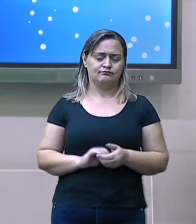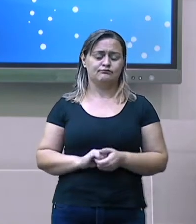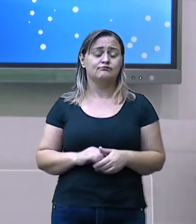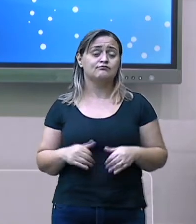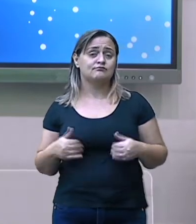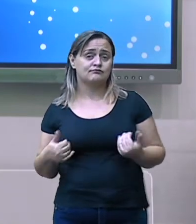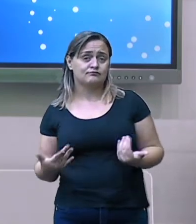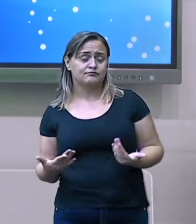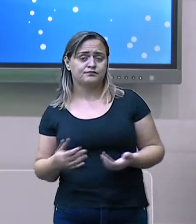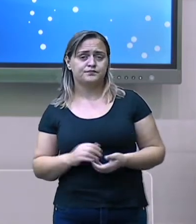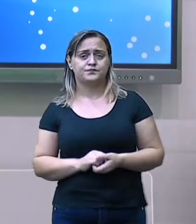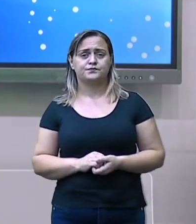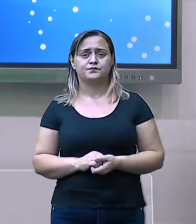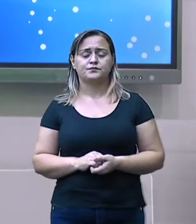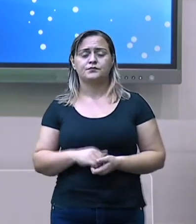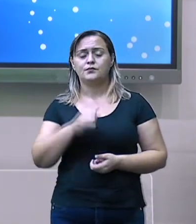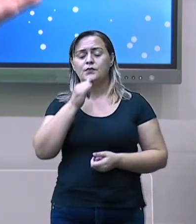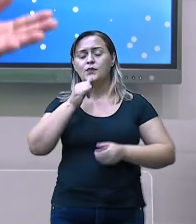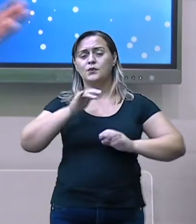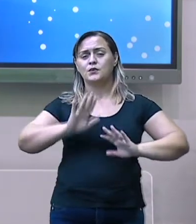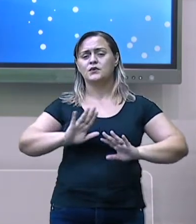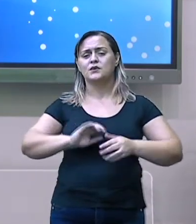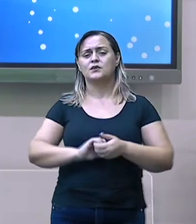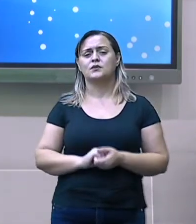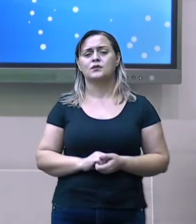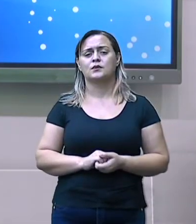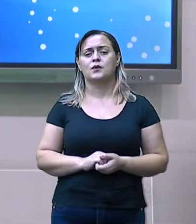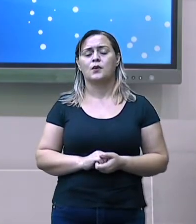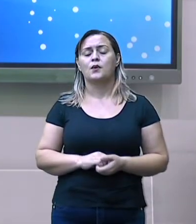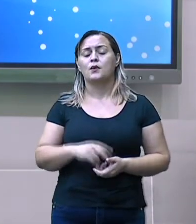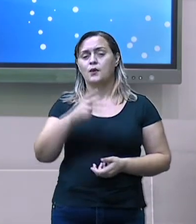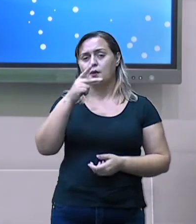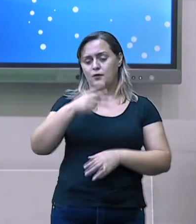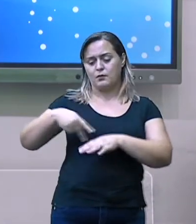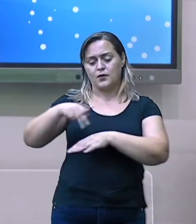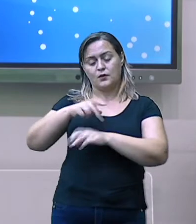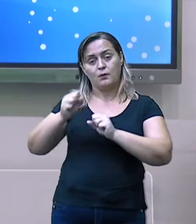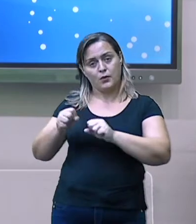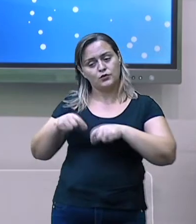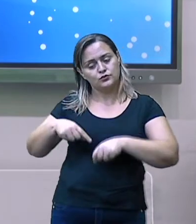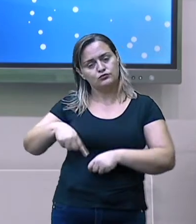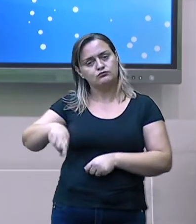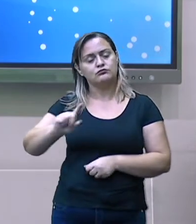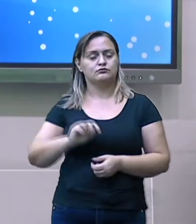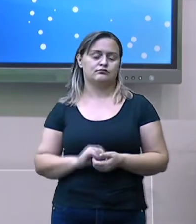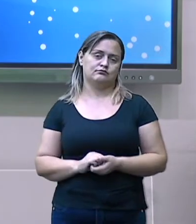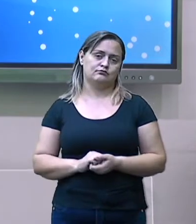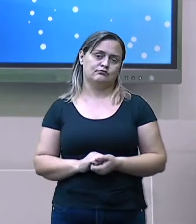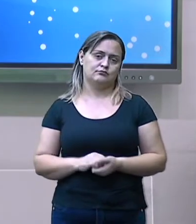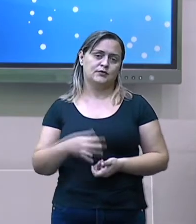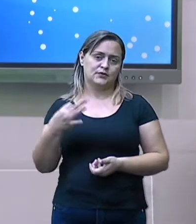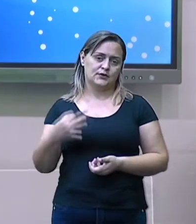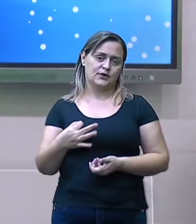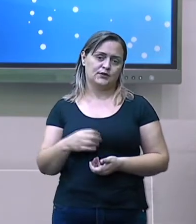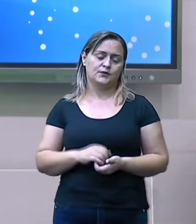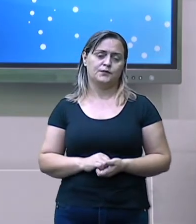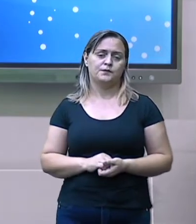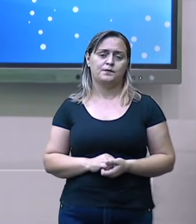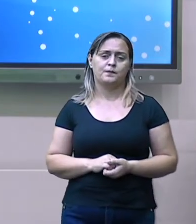científicas, os países podem instalar lá. É por isso que esse texto fala o seguinte.